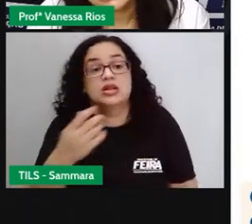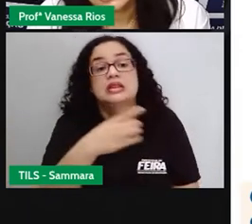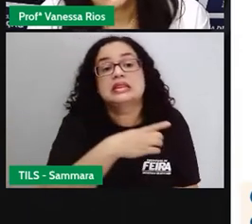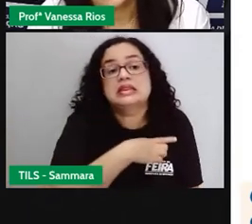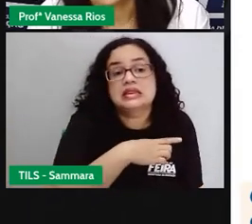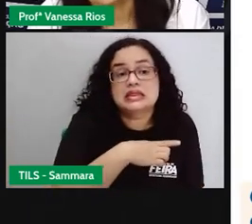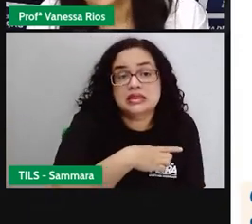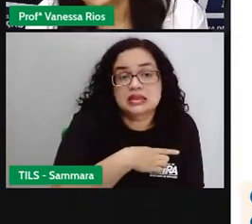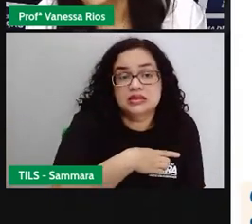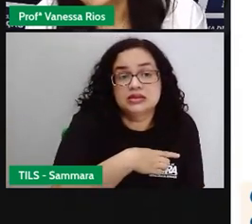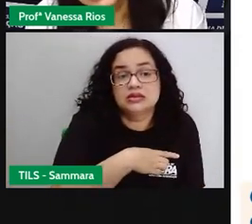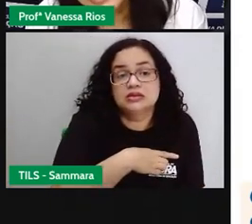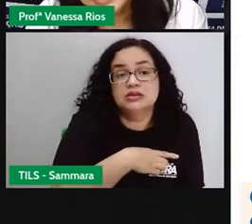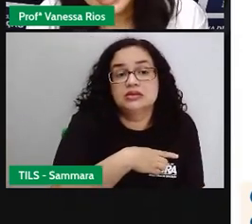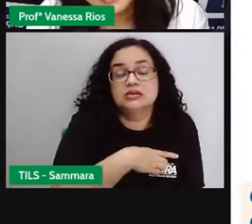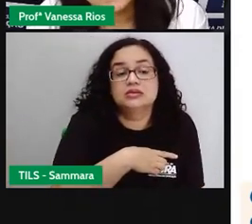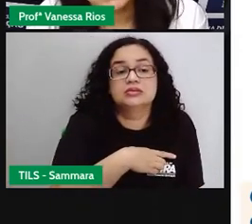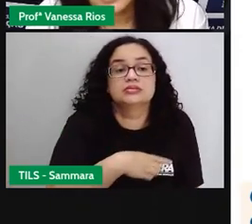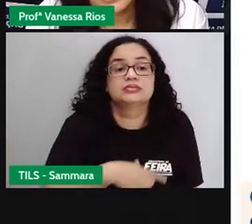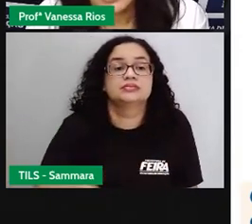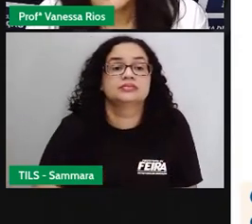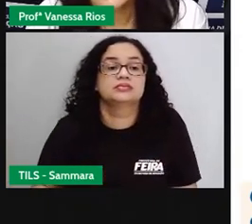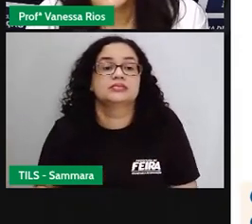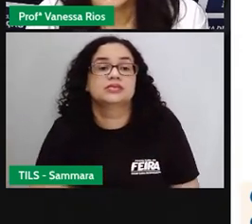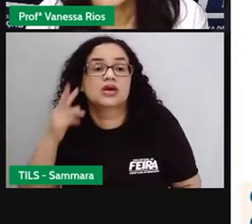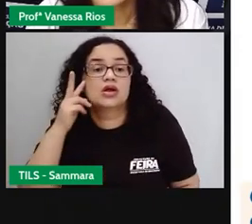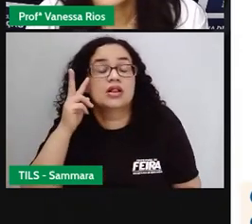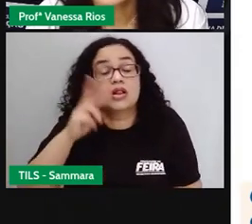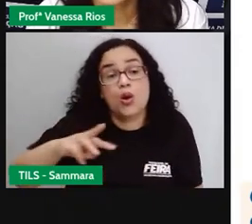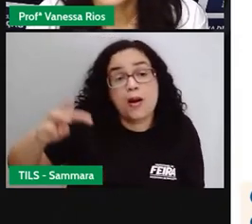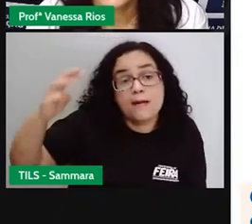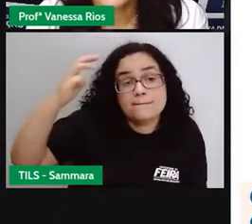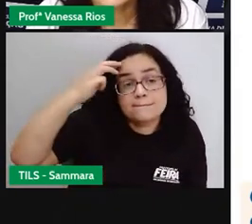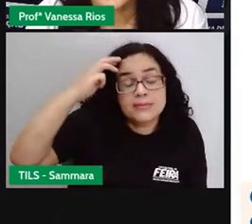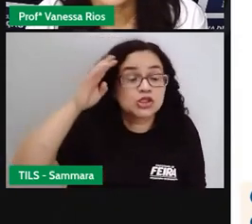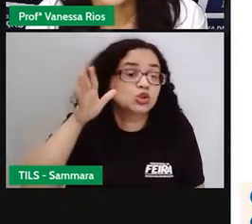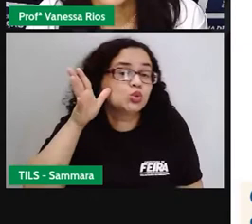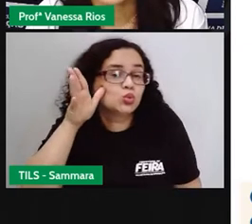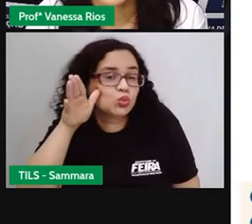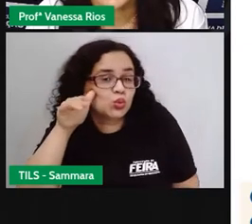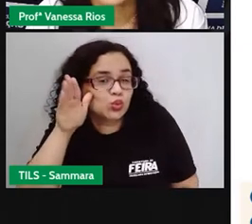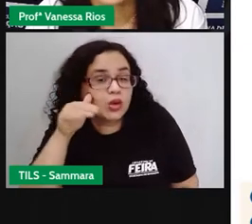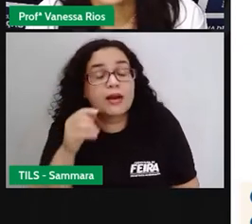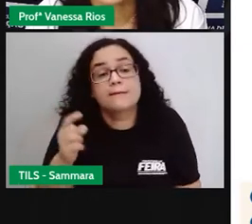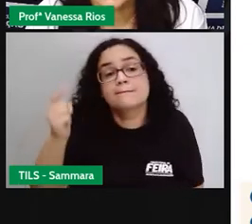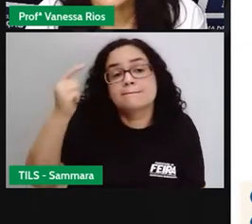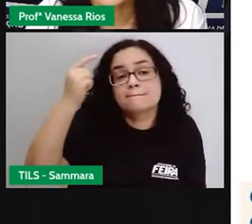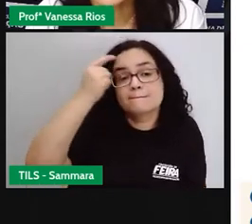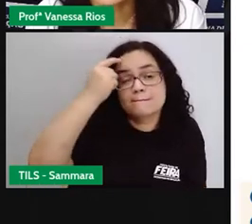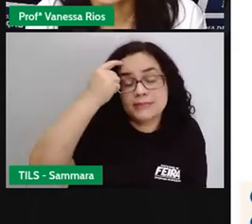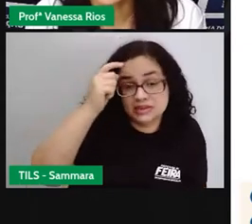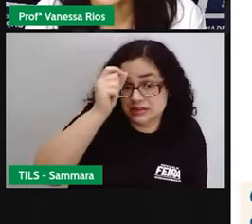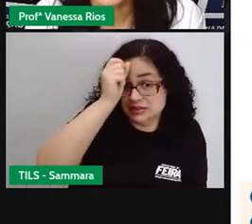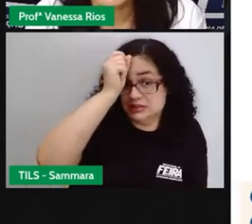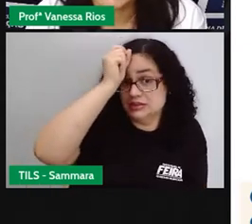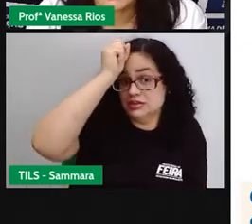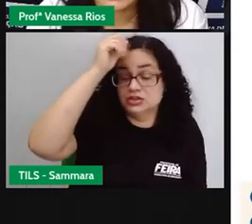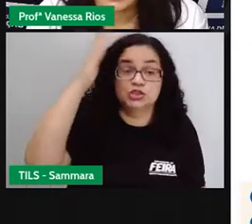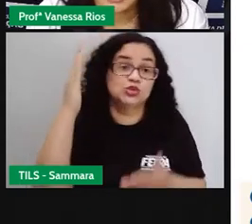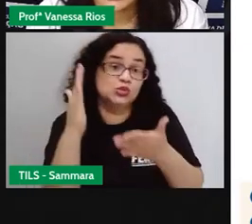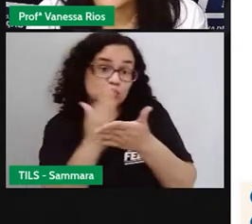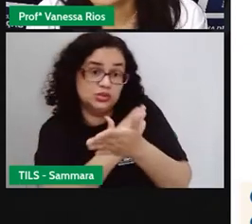que ter com aquilo que a gente manuseia. Ó, nossa mente curiosa para pensar nas ideias dos